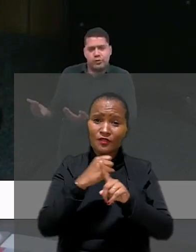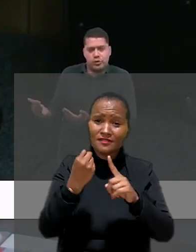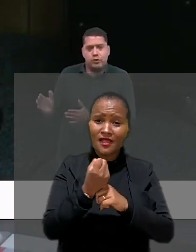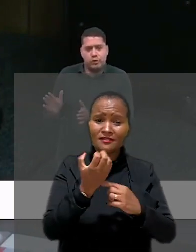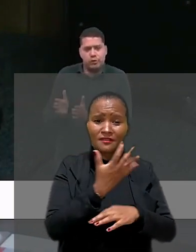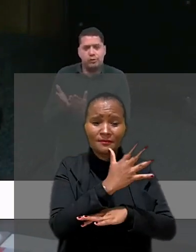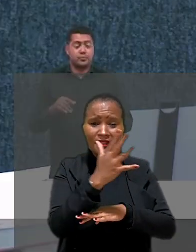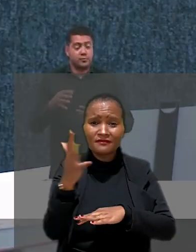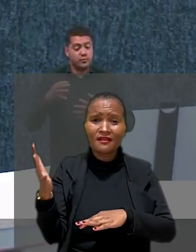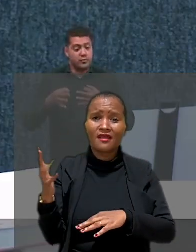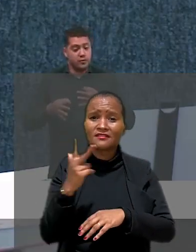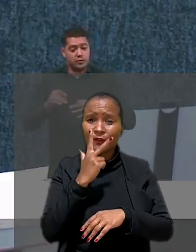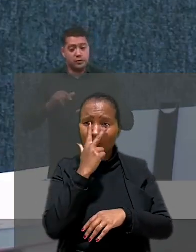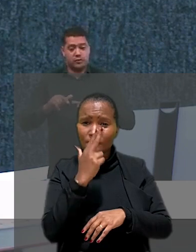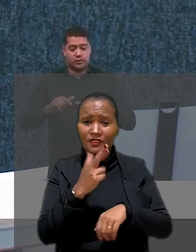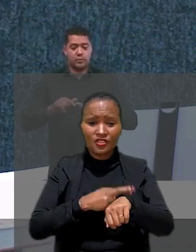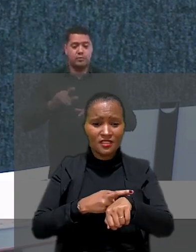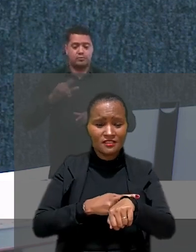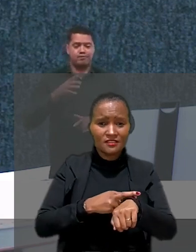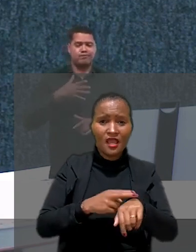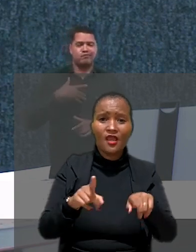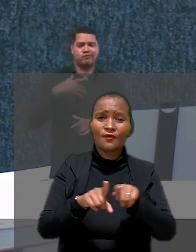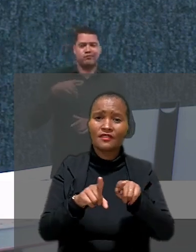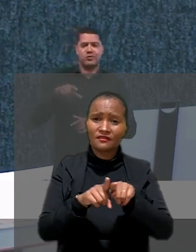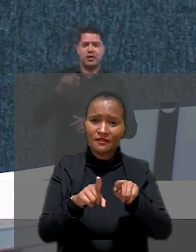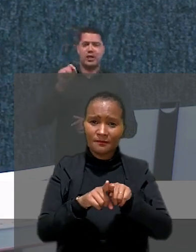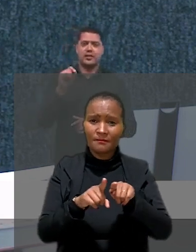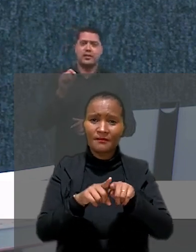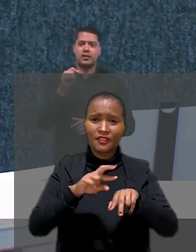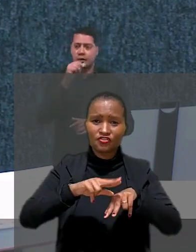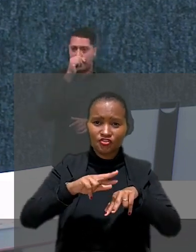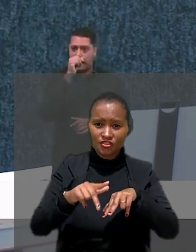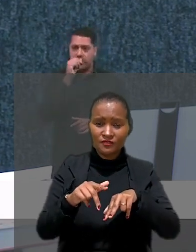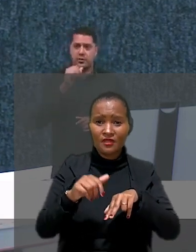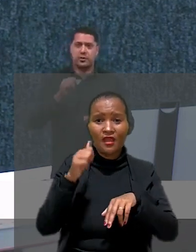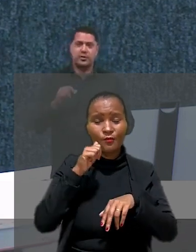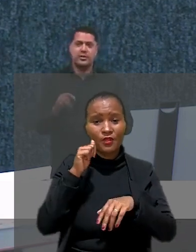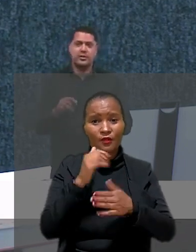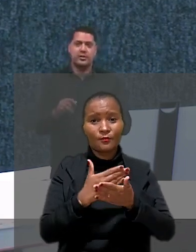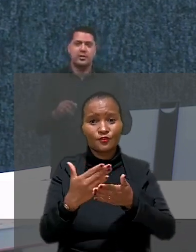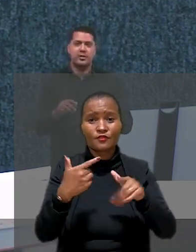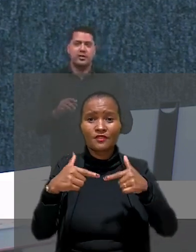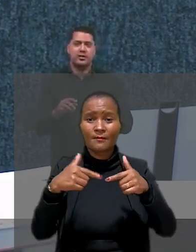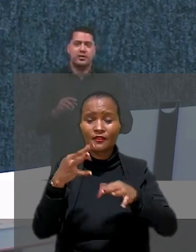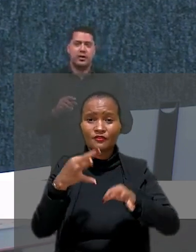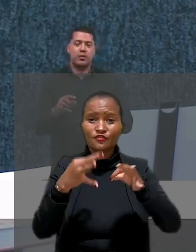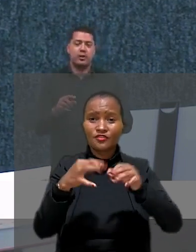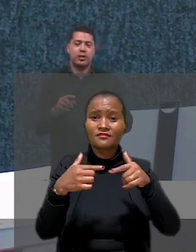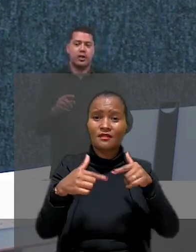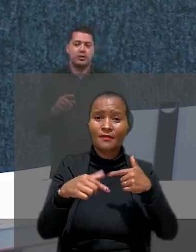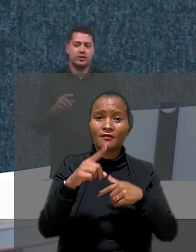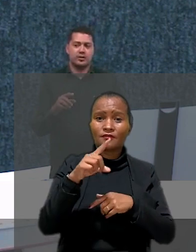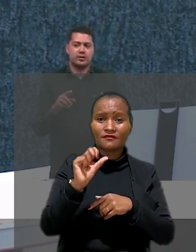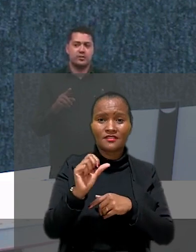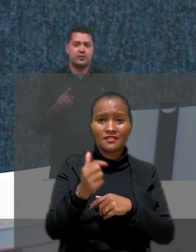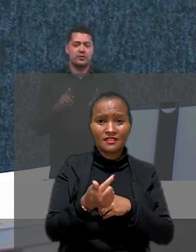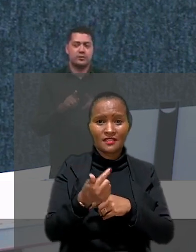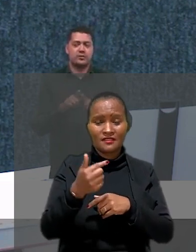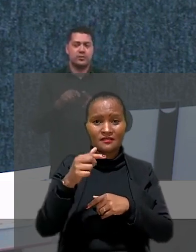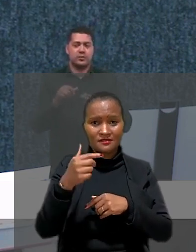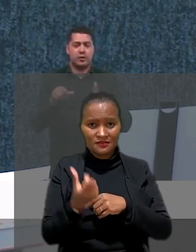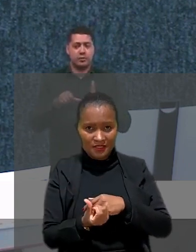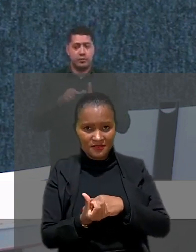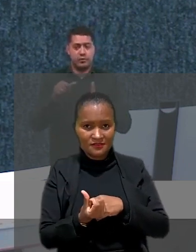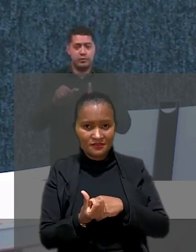e de gênero. A magistrada iniciou carreira na Justiça do Trabalho em 1976 e integrou o TST